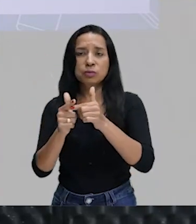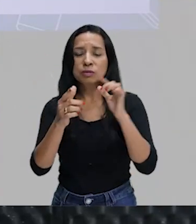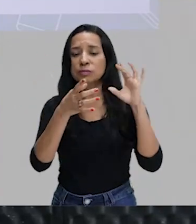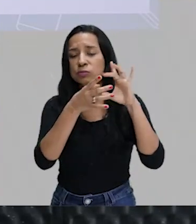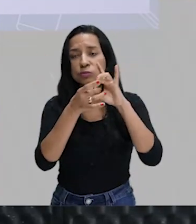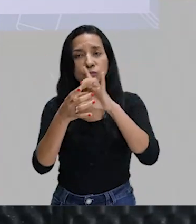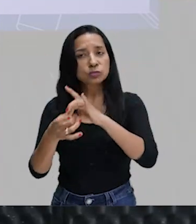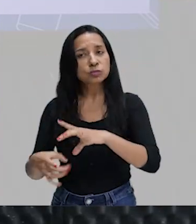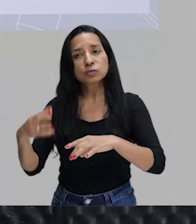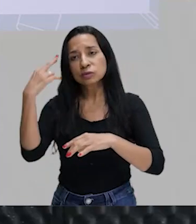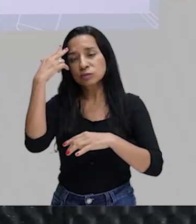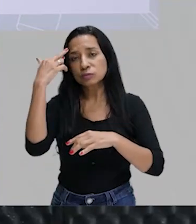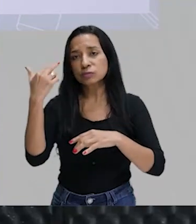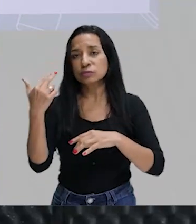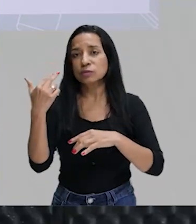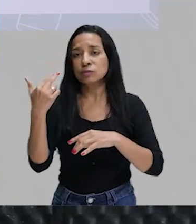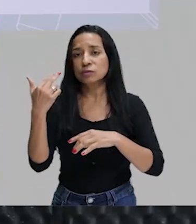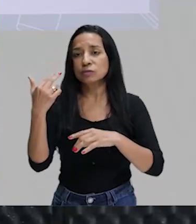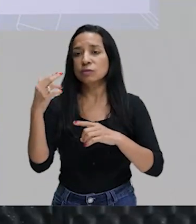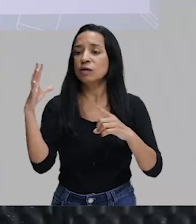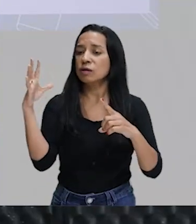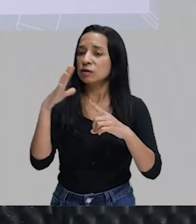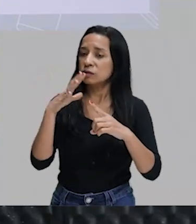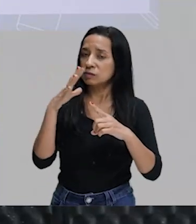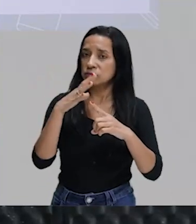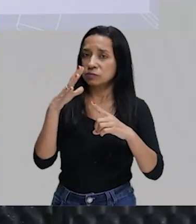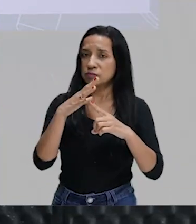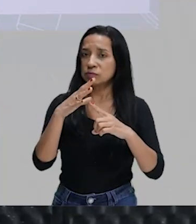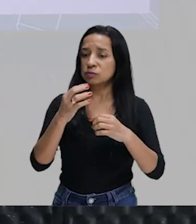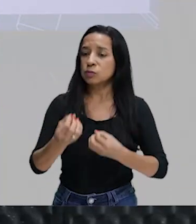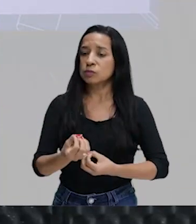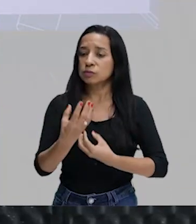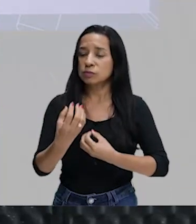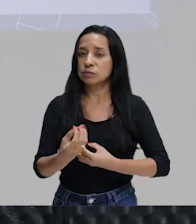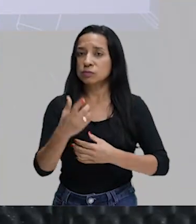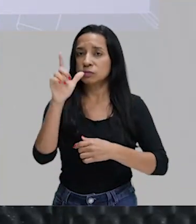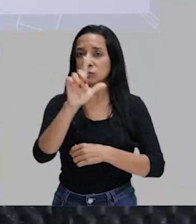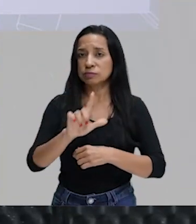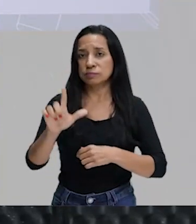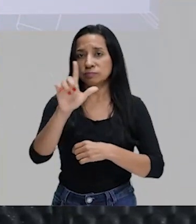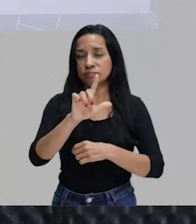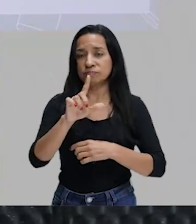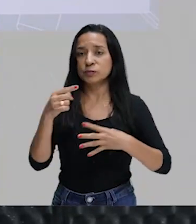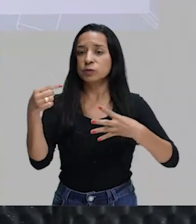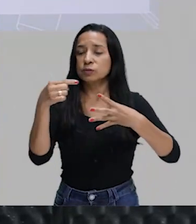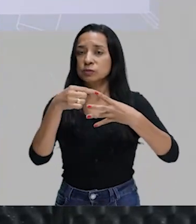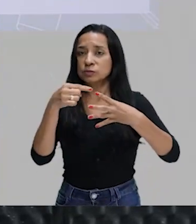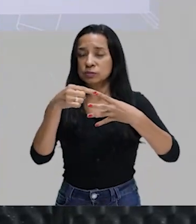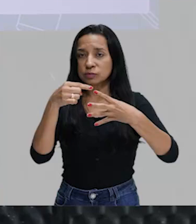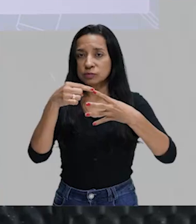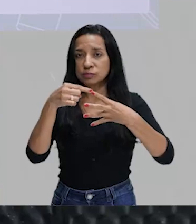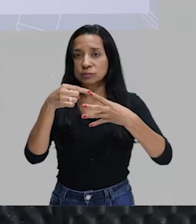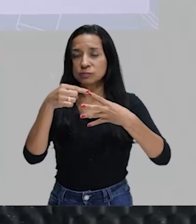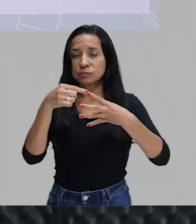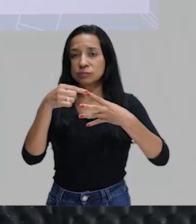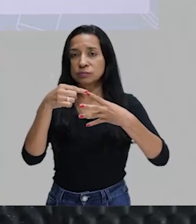histórico, vão incidir nas produções literárias. No caso do simbolismo, esses